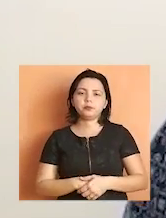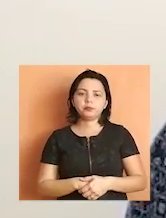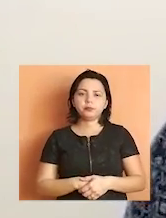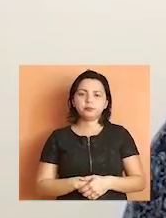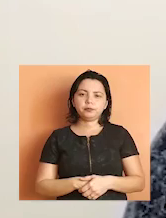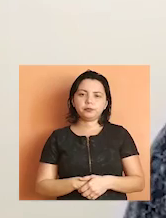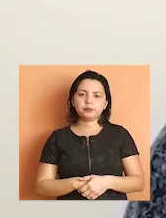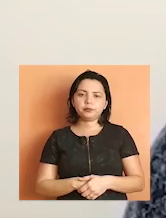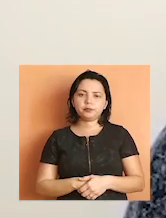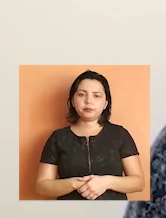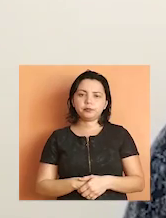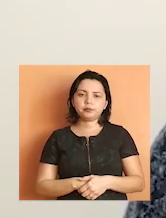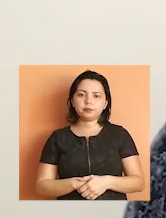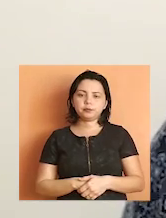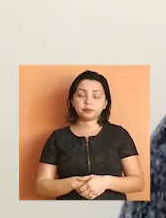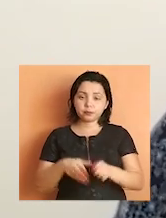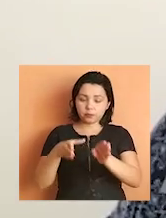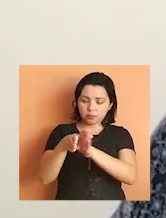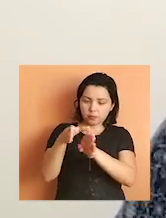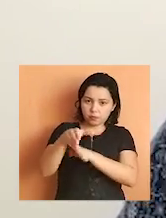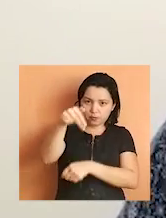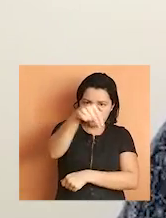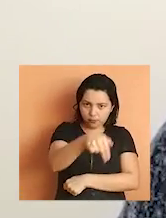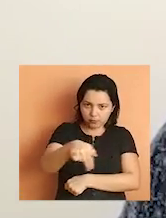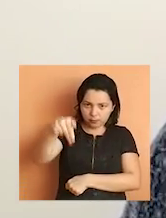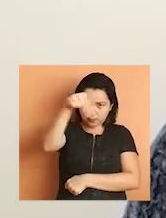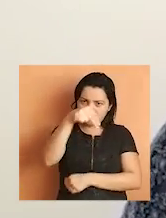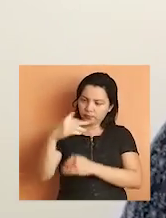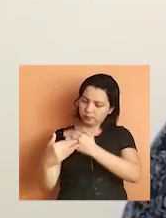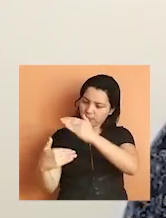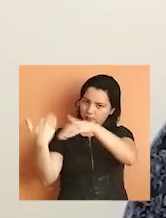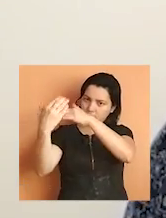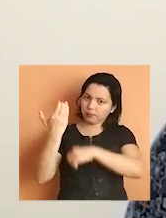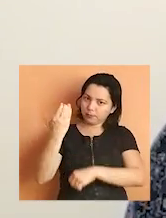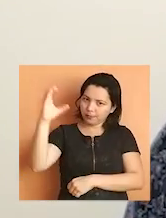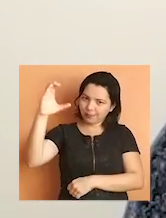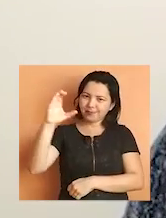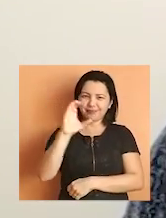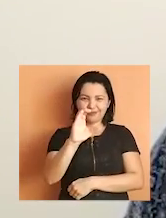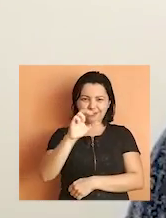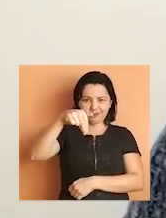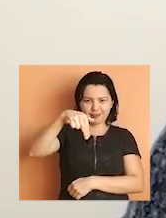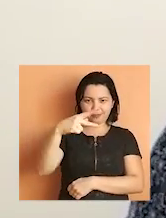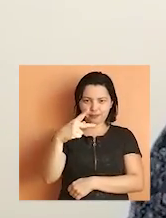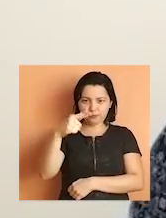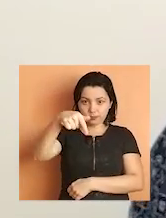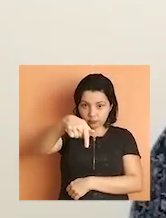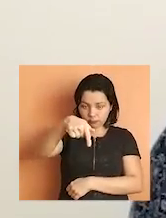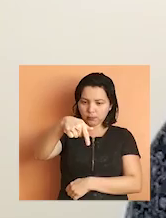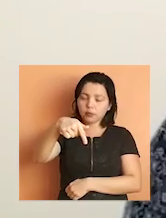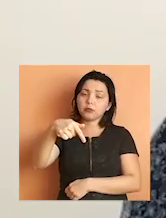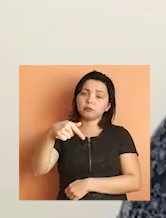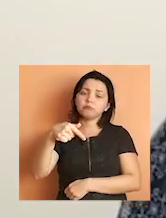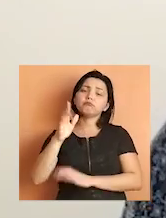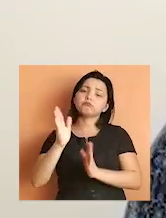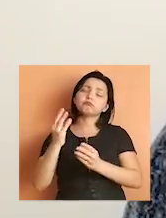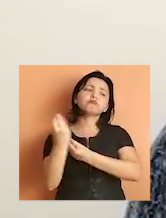Universidade Federal do Amapá. O Conselho Nacional de Desenvolvimento Científico, CNPq,